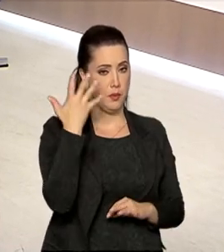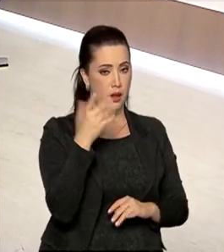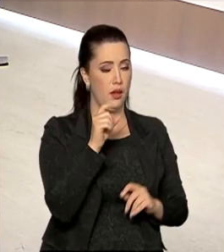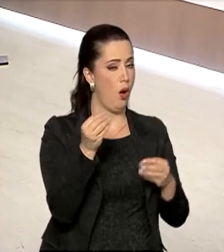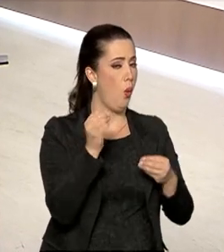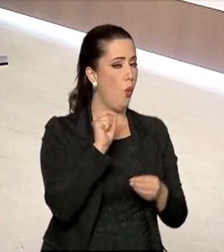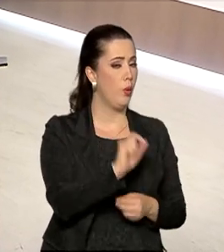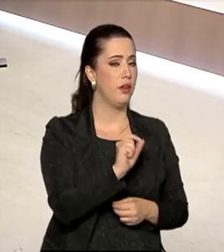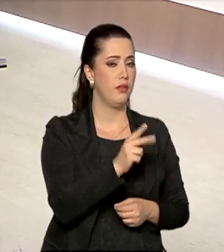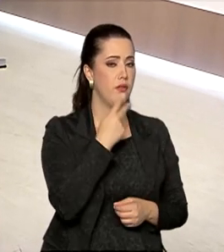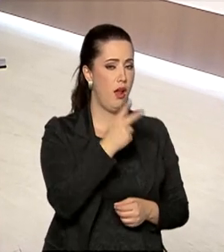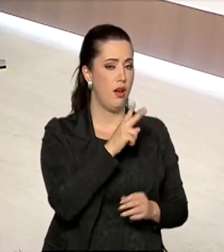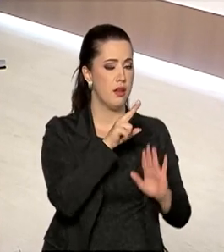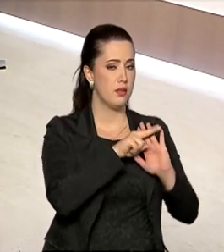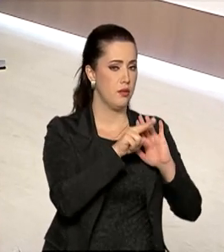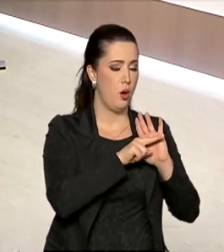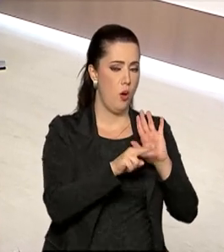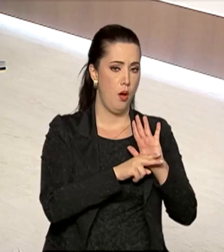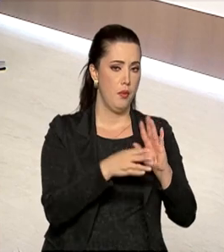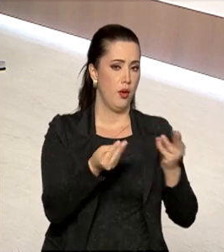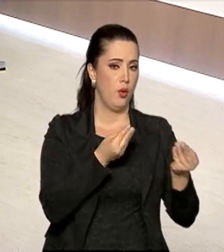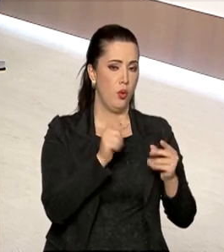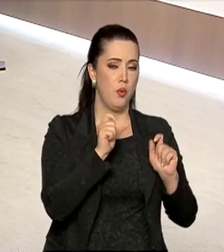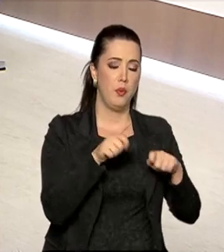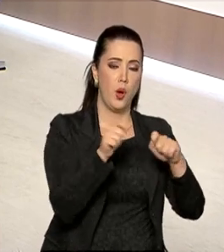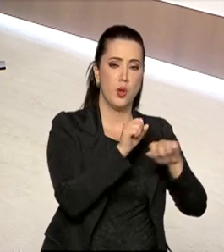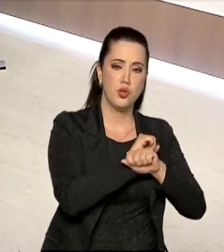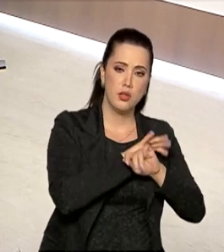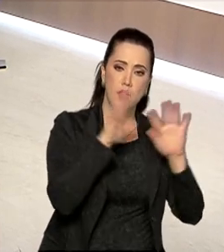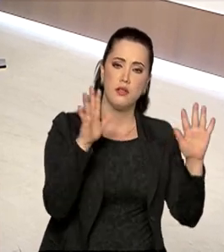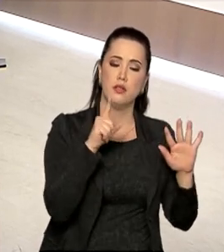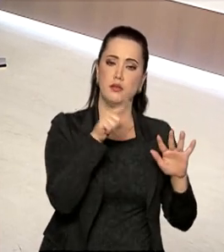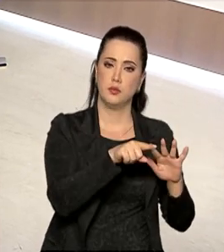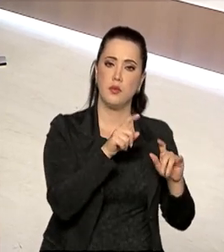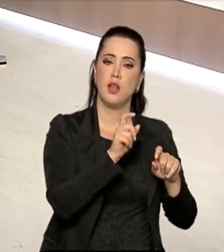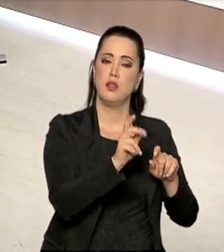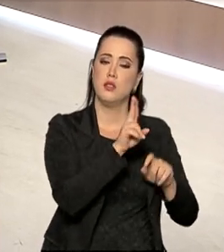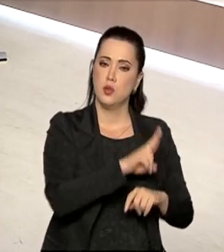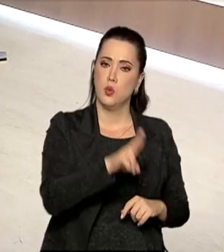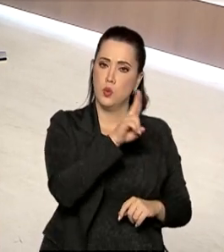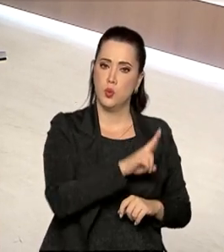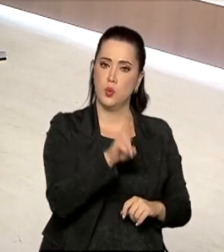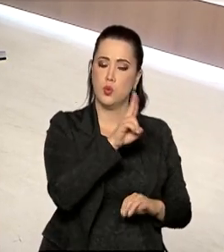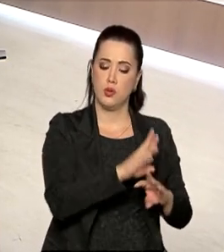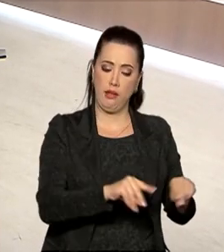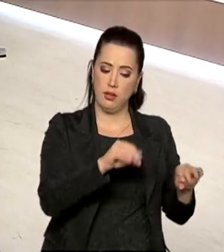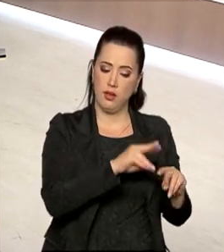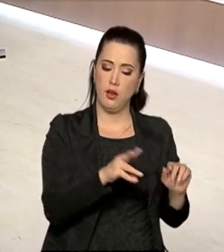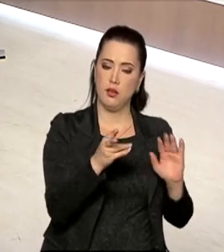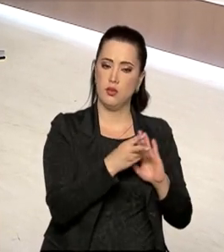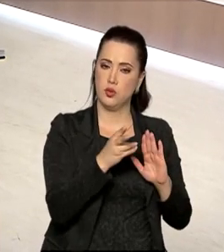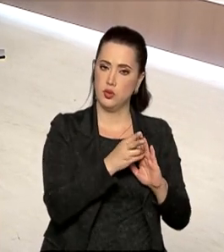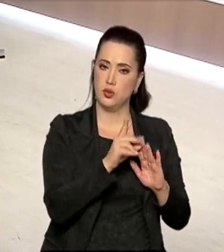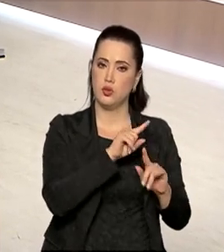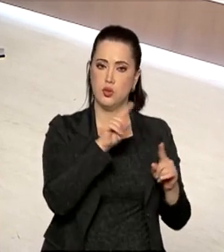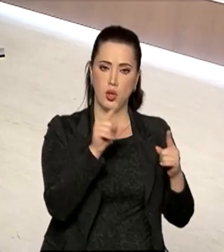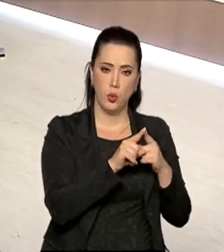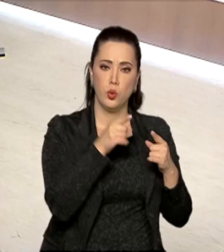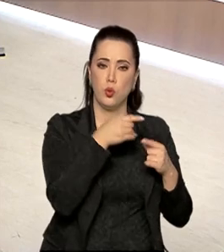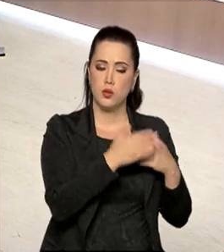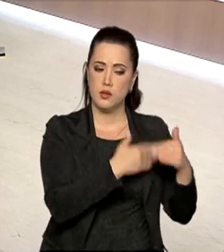explicasse o que é que diz essa instrução normativa, de que forma ela pode clarear essa exploração, então, das terras indígenas nesse formato do